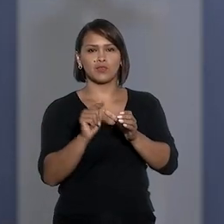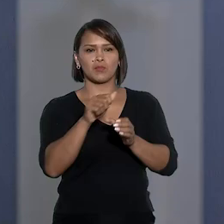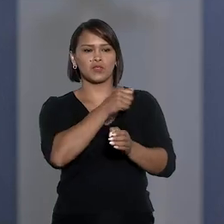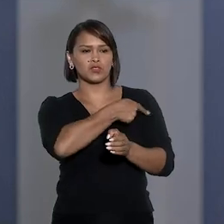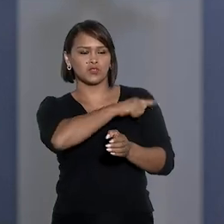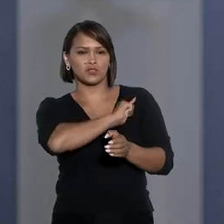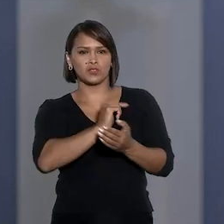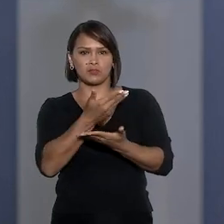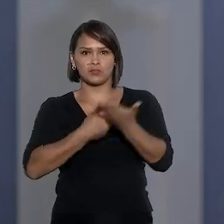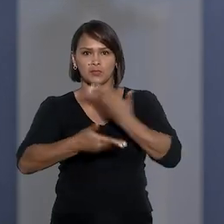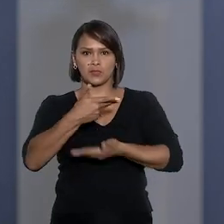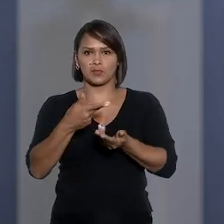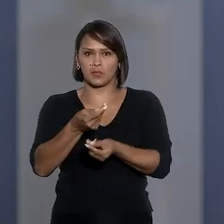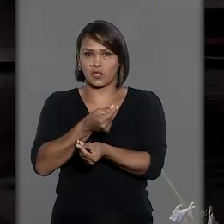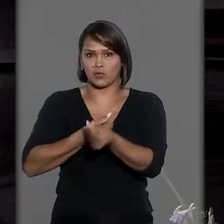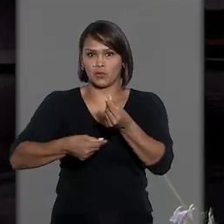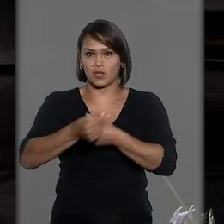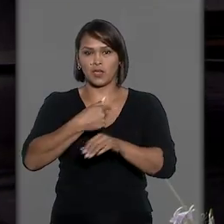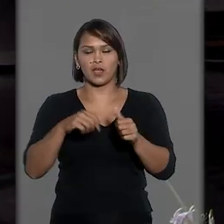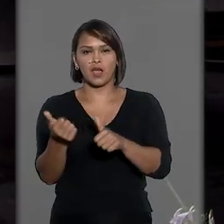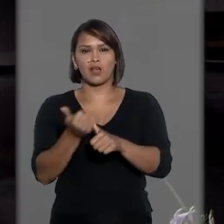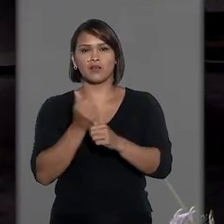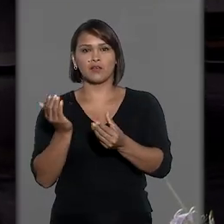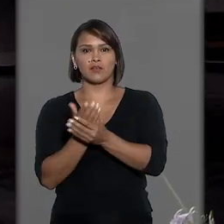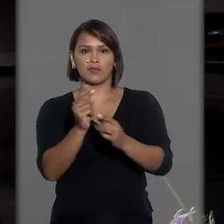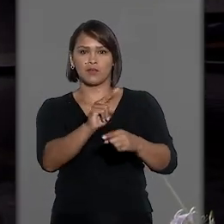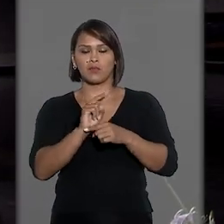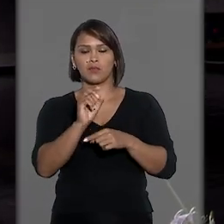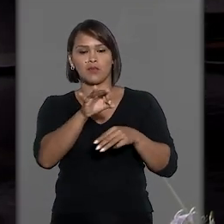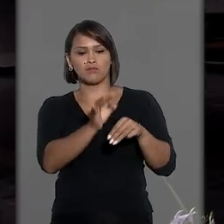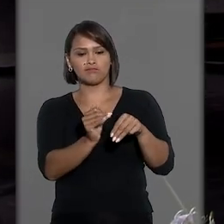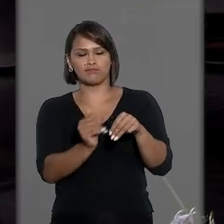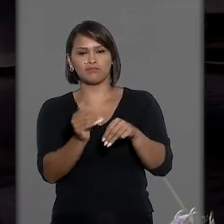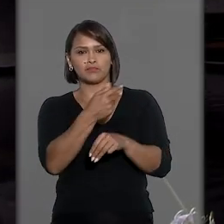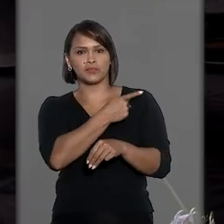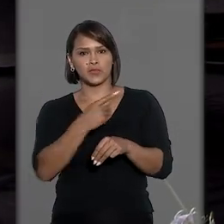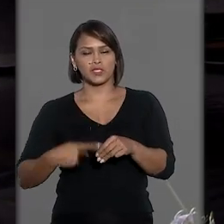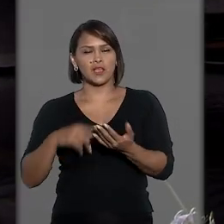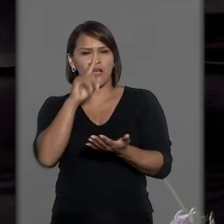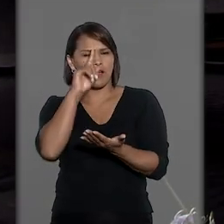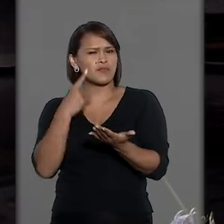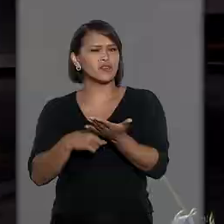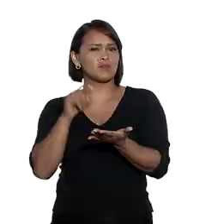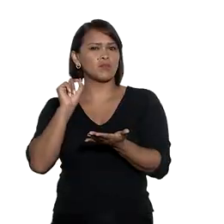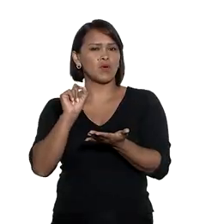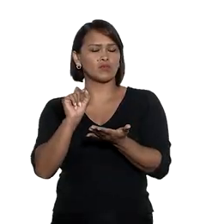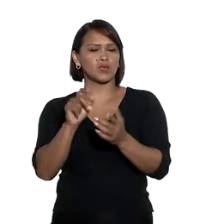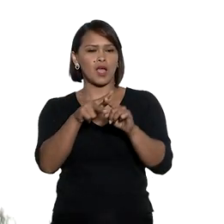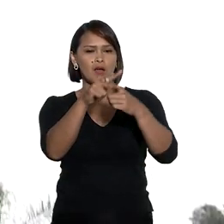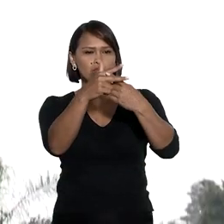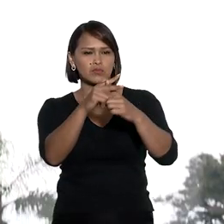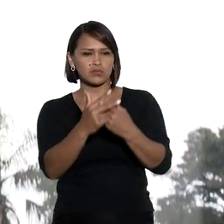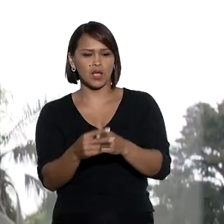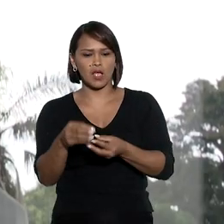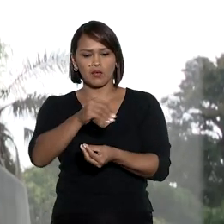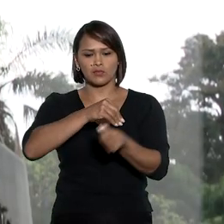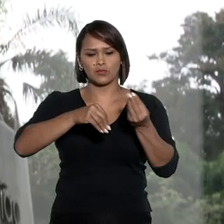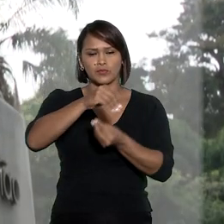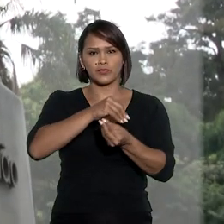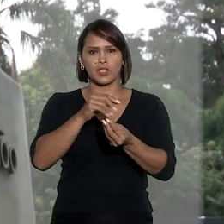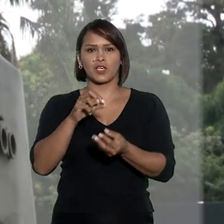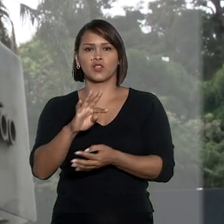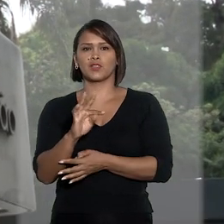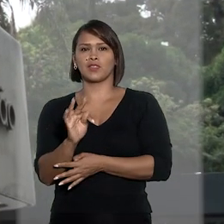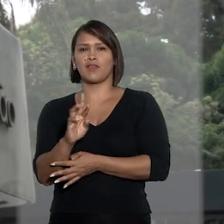entre os agentes participantes do mercado. Ao suspender a liminar, o presidente do STJ afirmou que a manutenção dos efeitos da